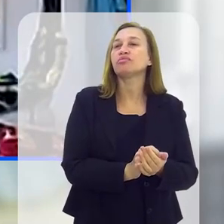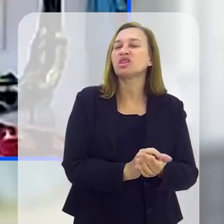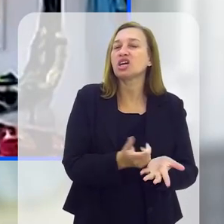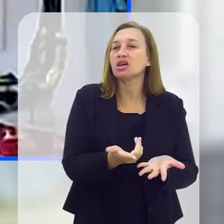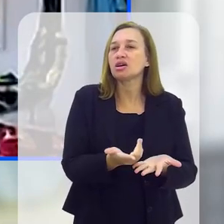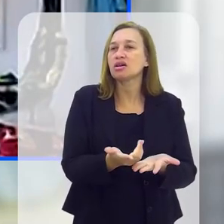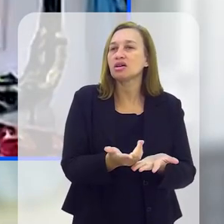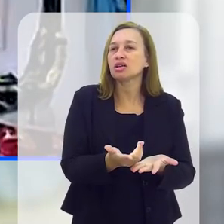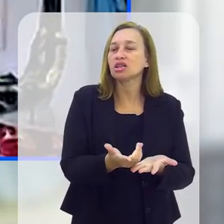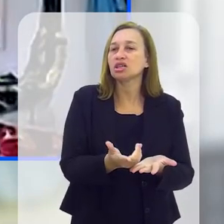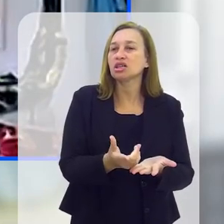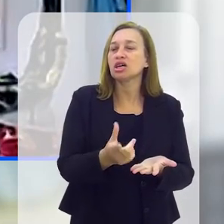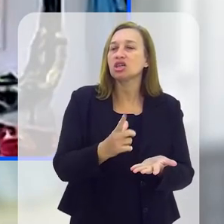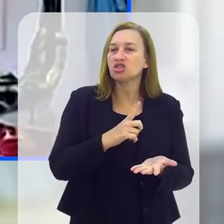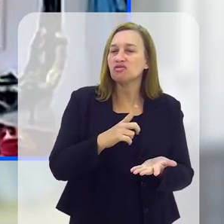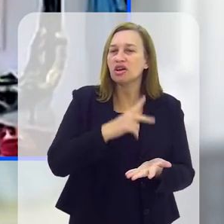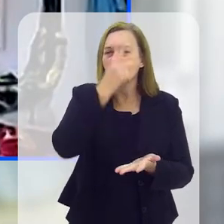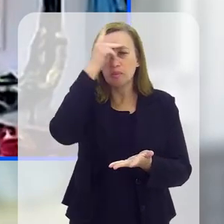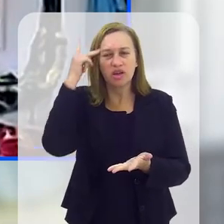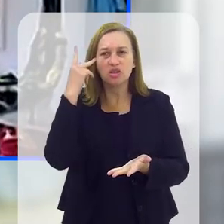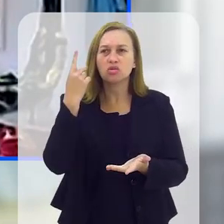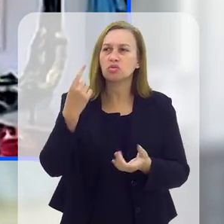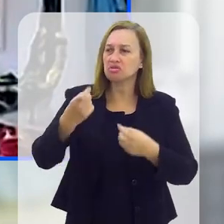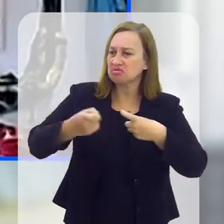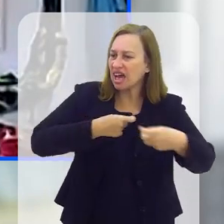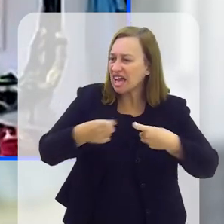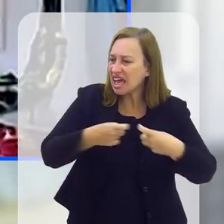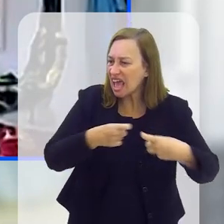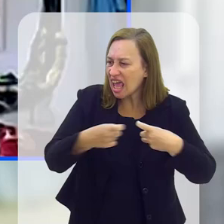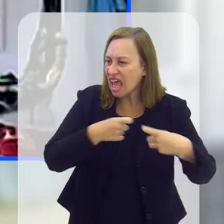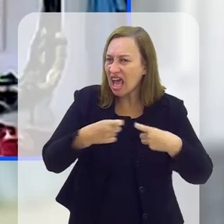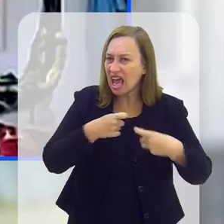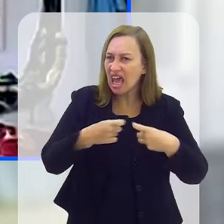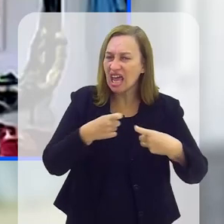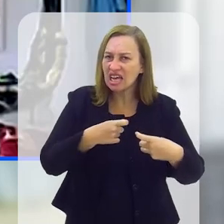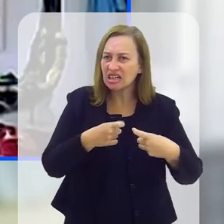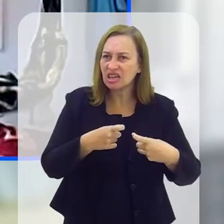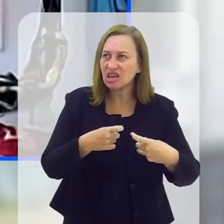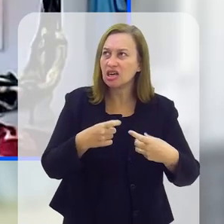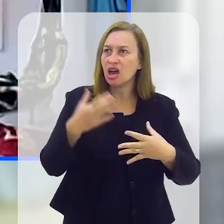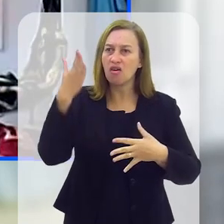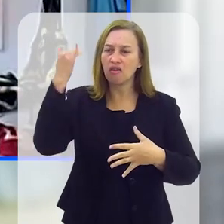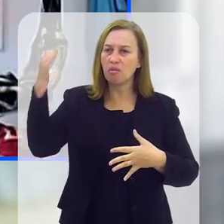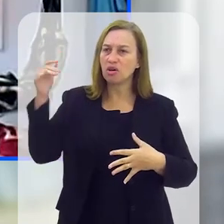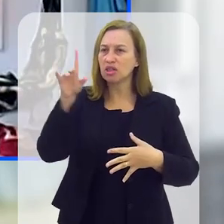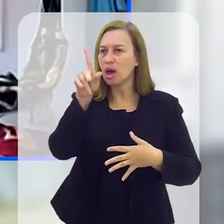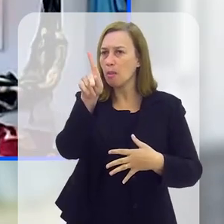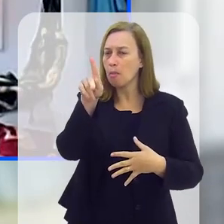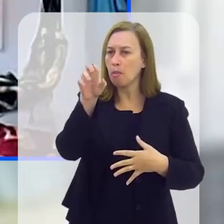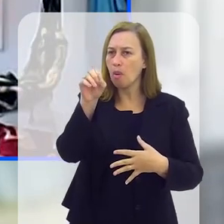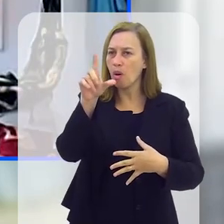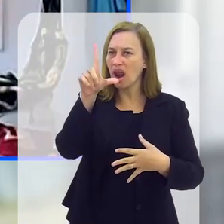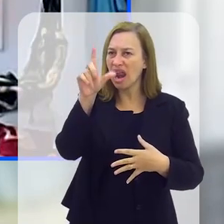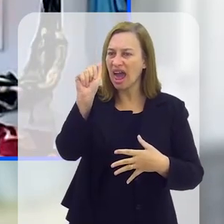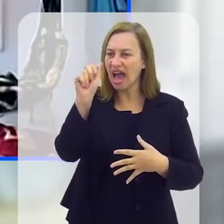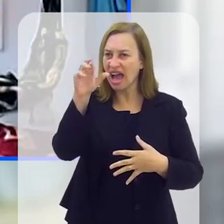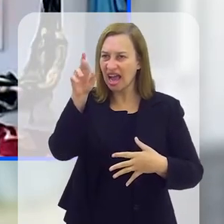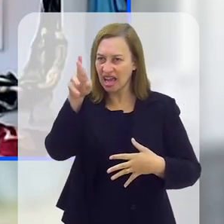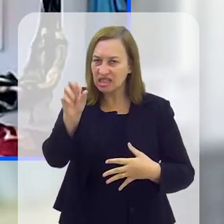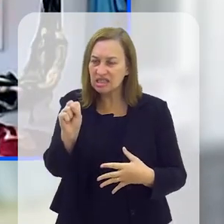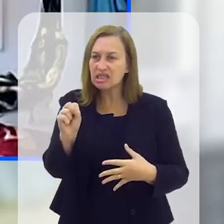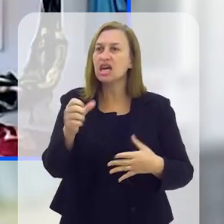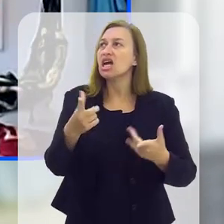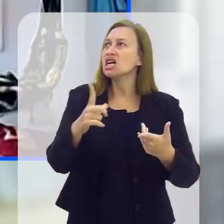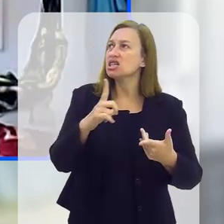vieram pessoas, inclusive, vindas da guerra, as famosas polacas que apareceram aí,